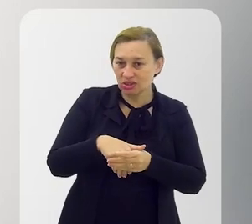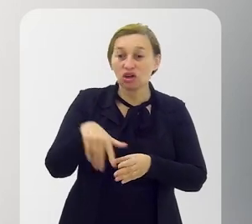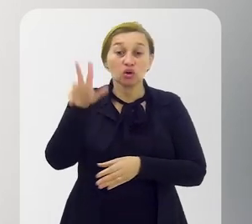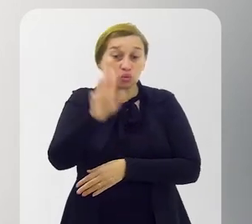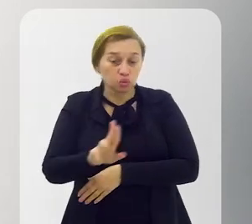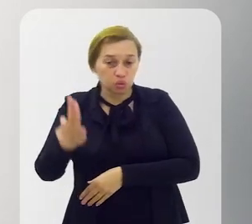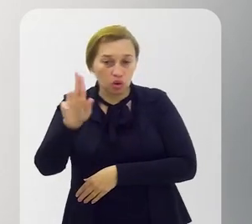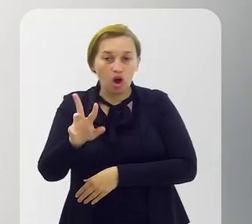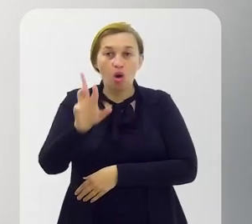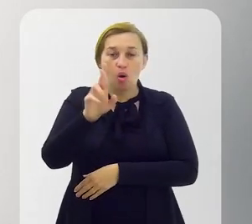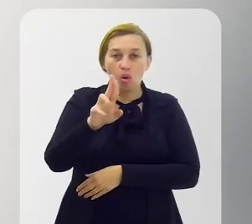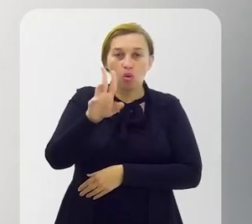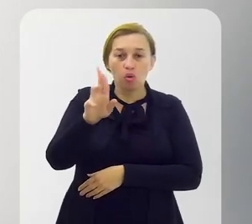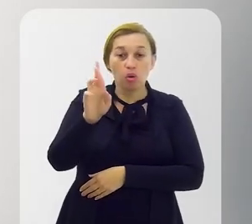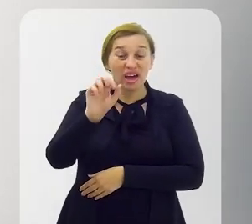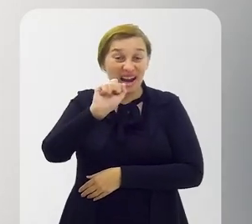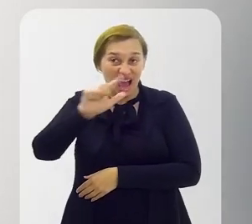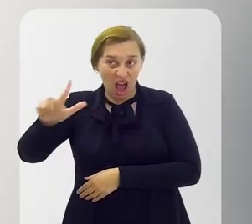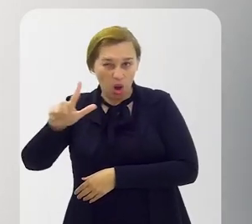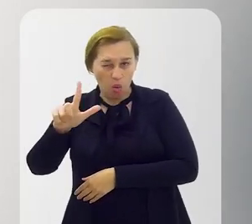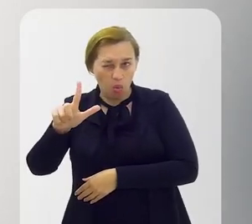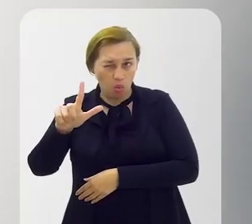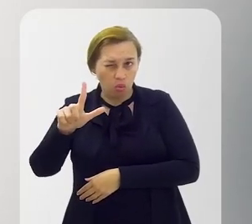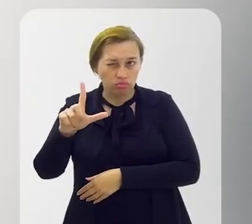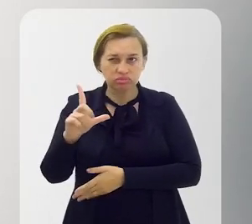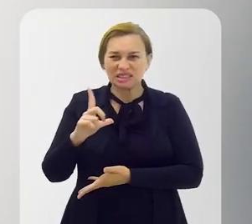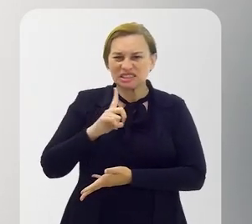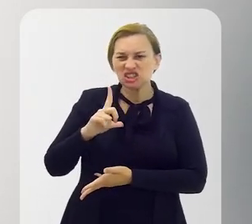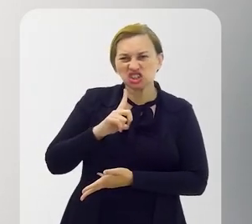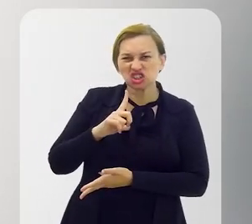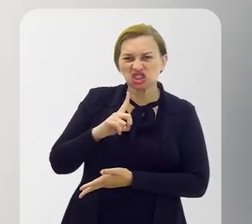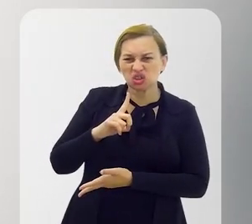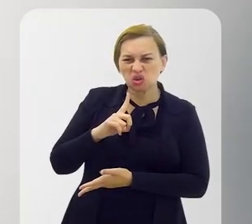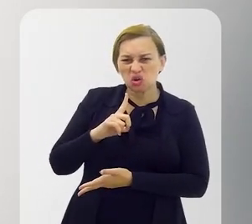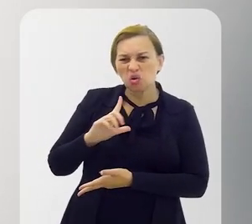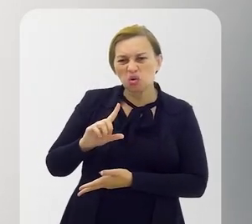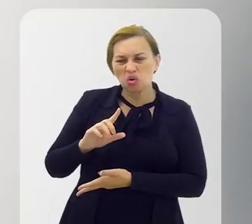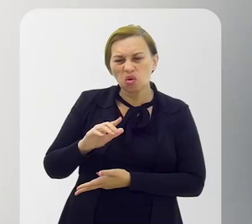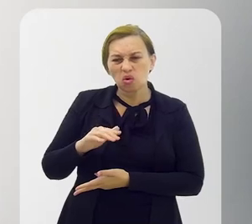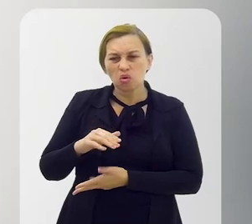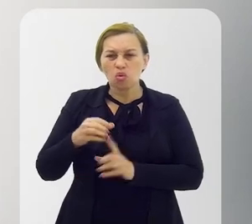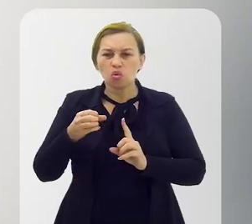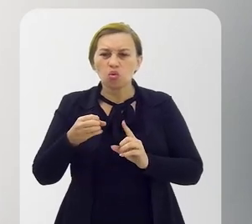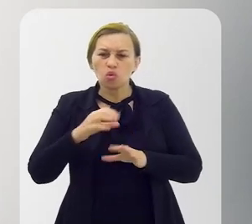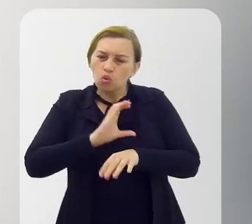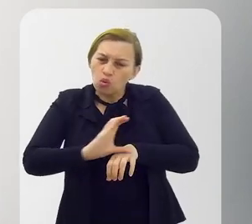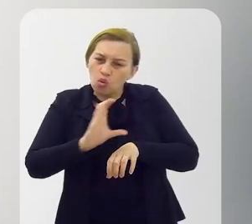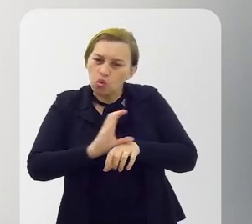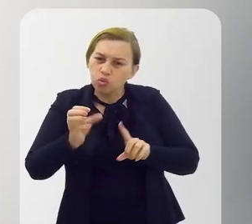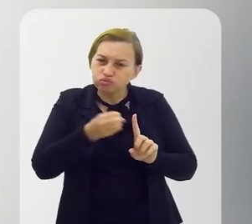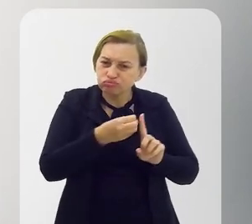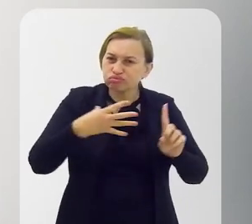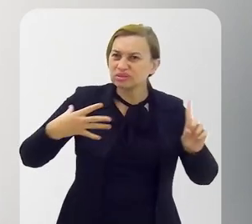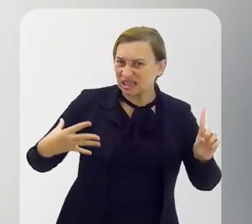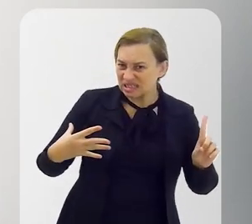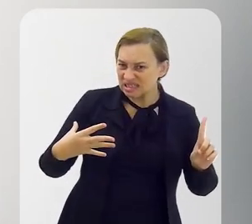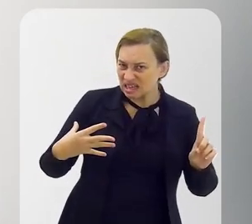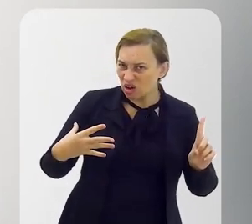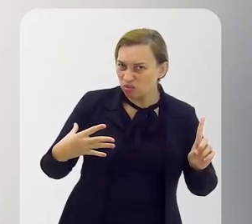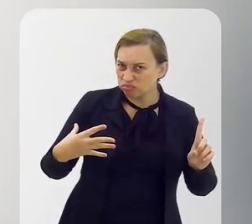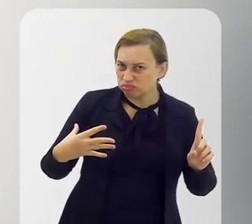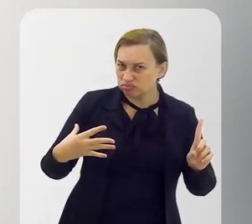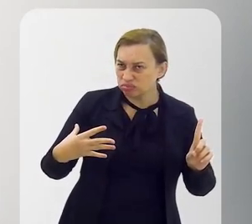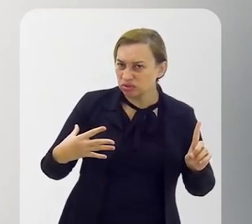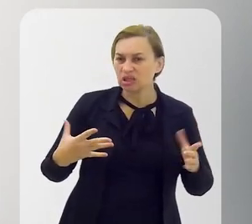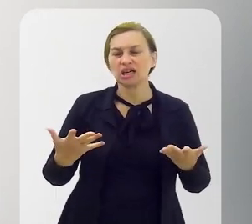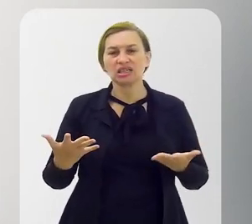Fui estudar na Rural A Rural tinha Não sei se ainda tem Tinha como toda universidade Curso de extensão Então tinha uns